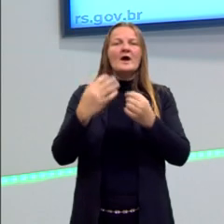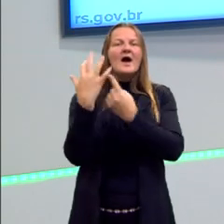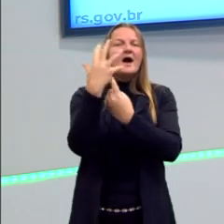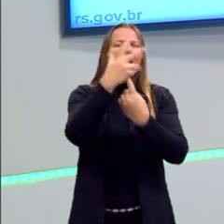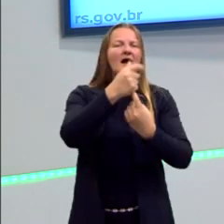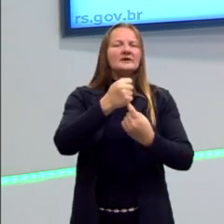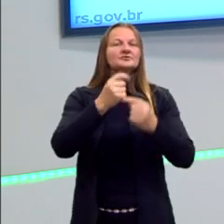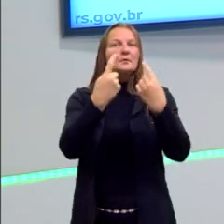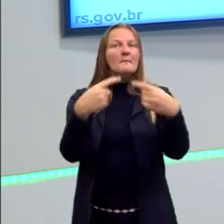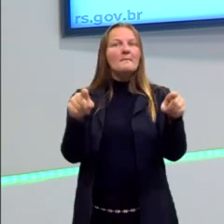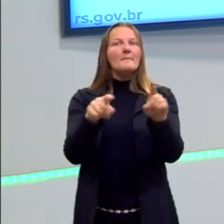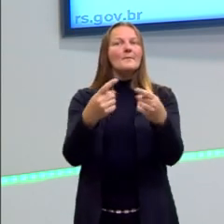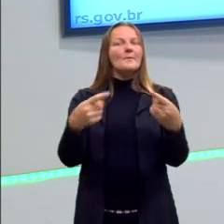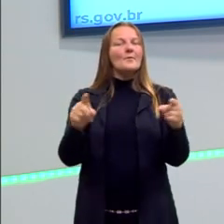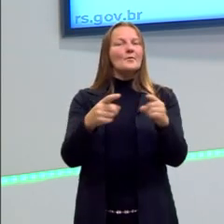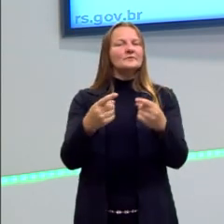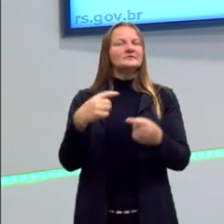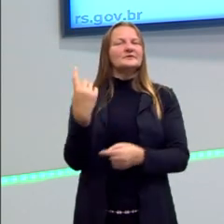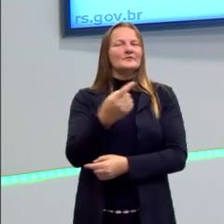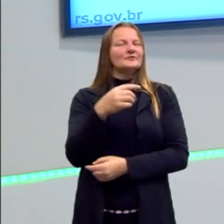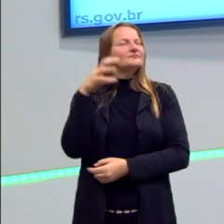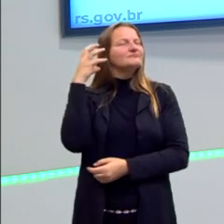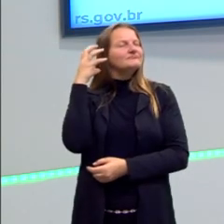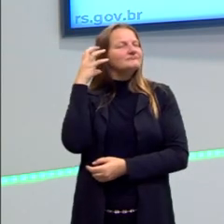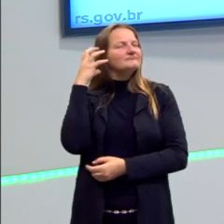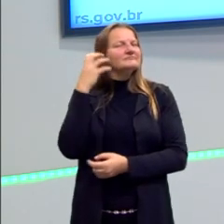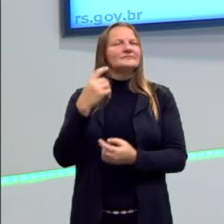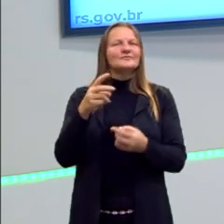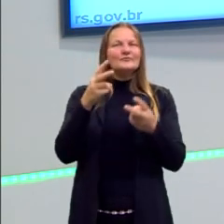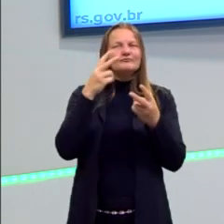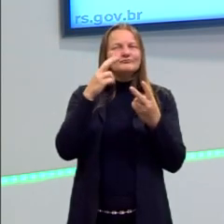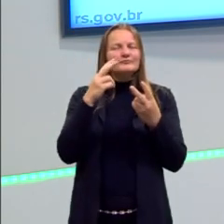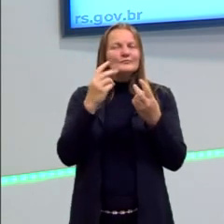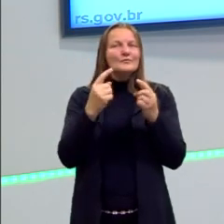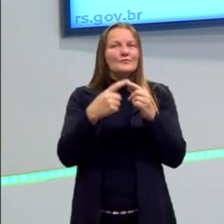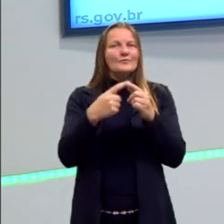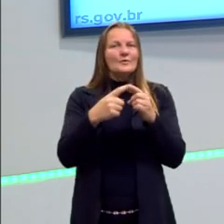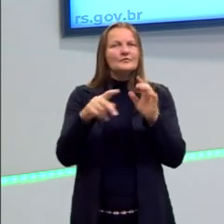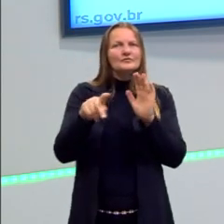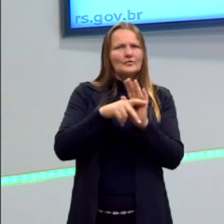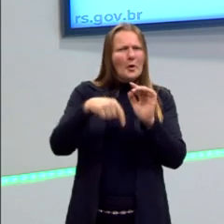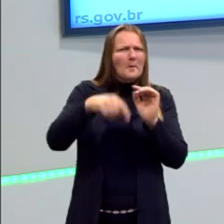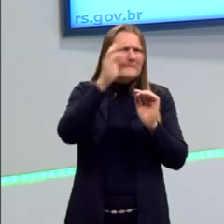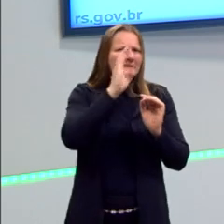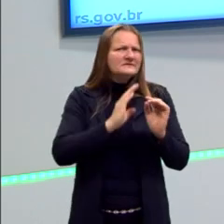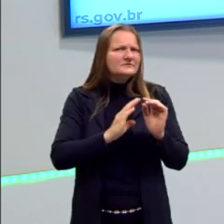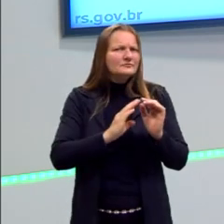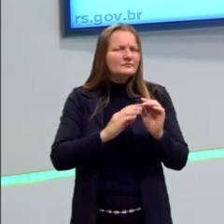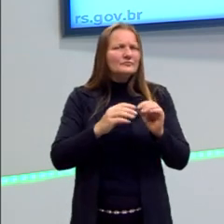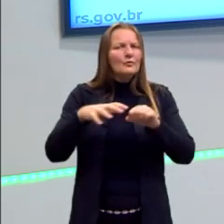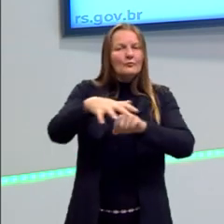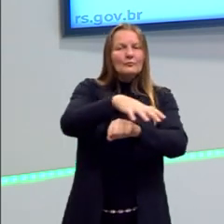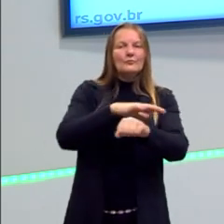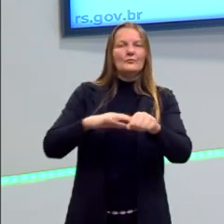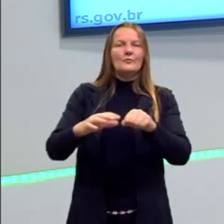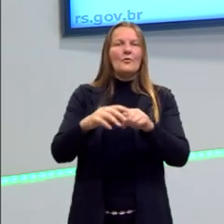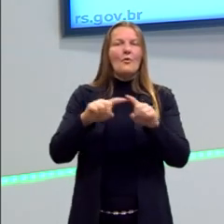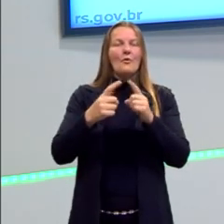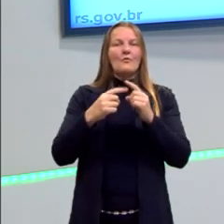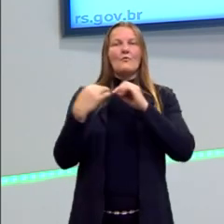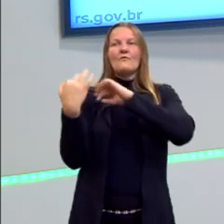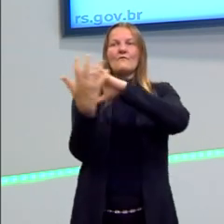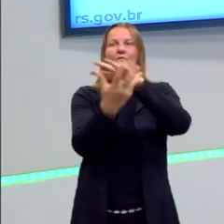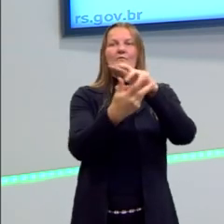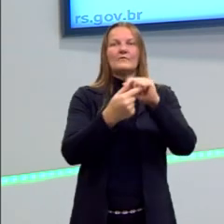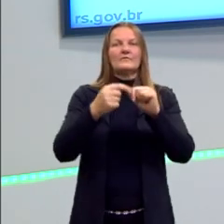as músicas que nós consumimos, são restritas apenas aqui ao nosso redor, ou tem muita coisa que